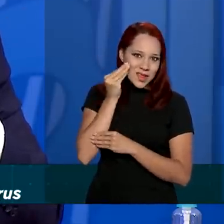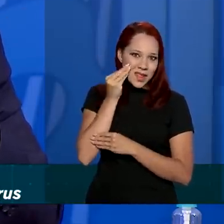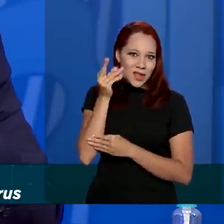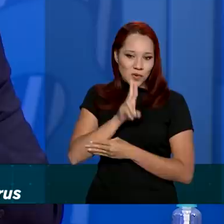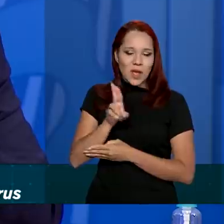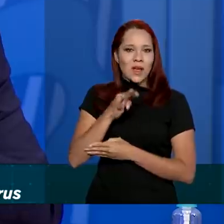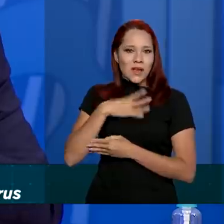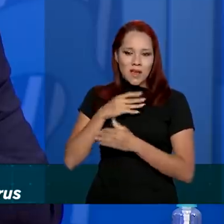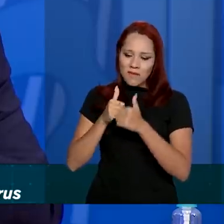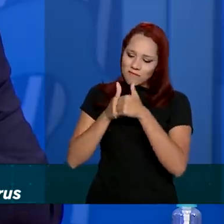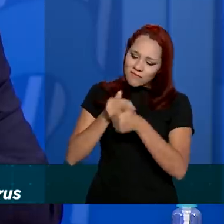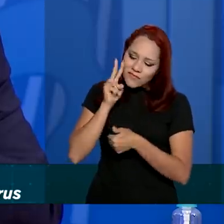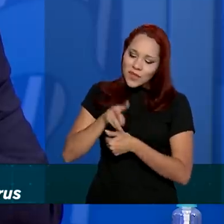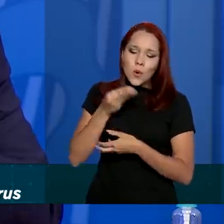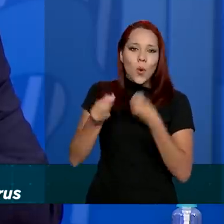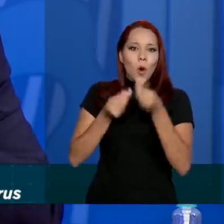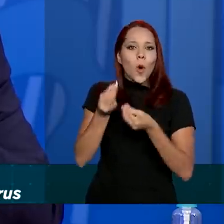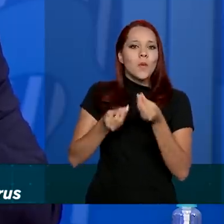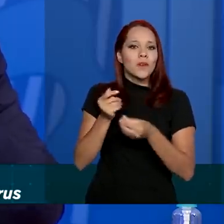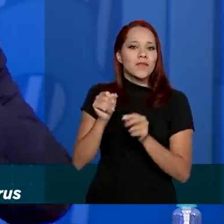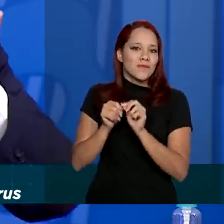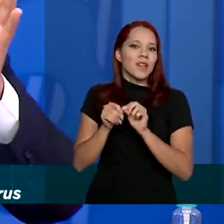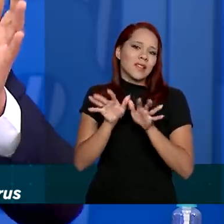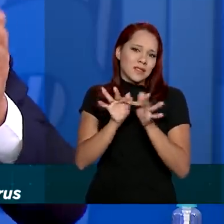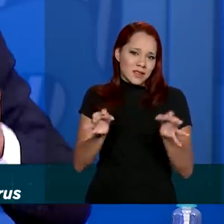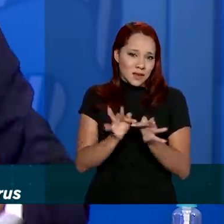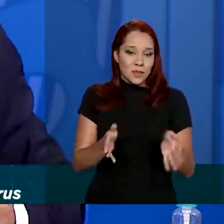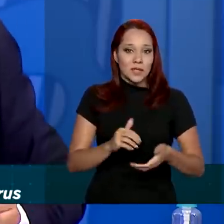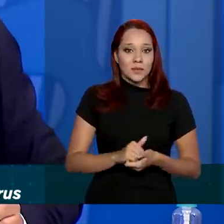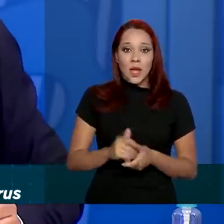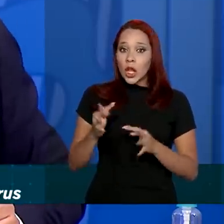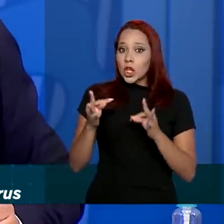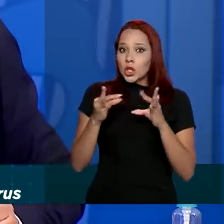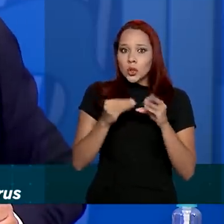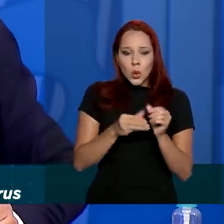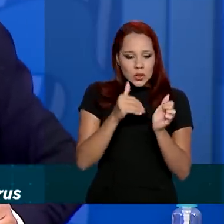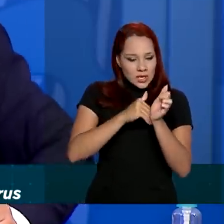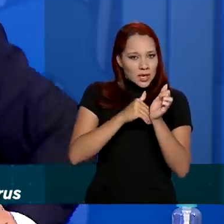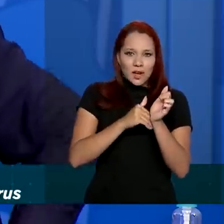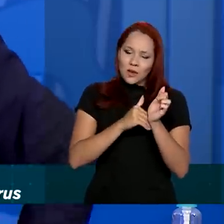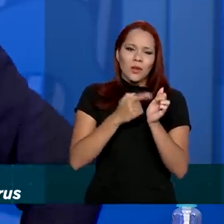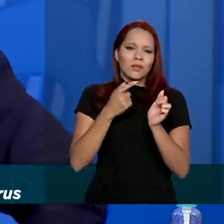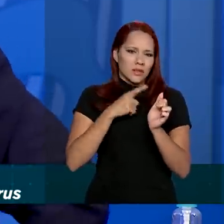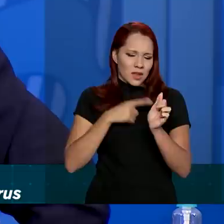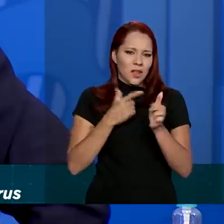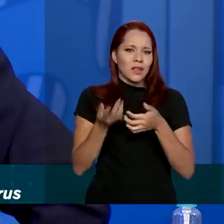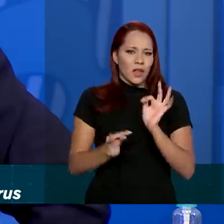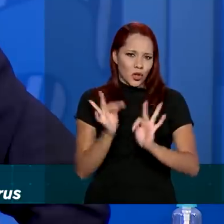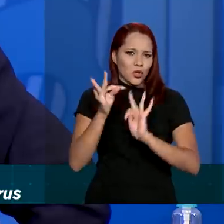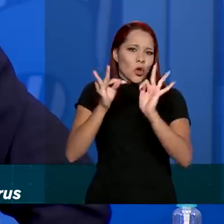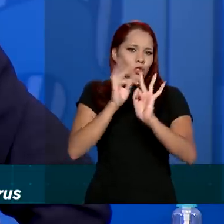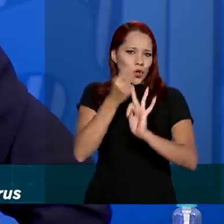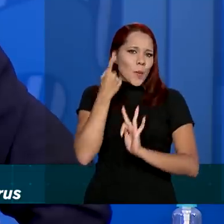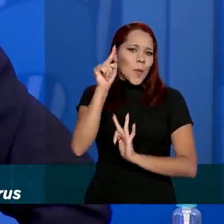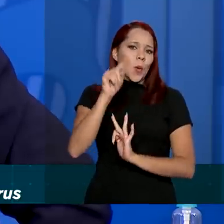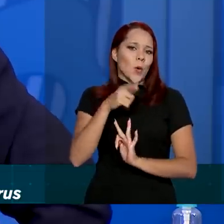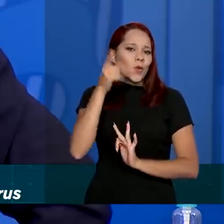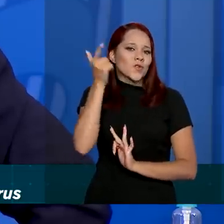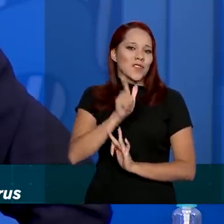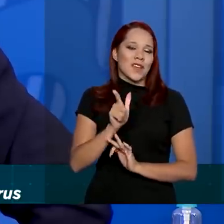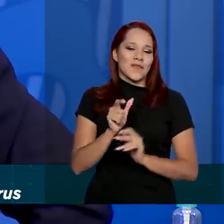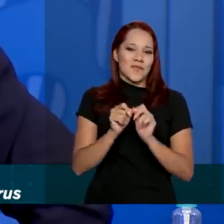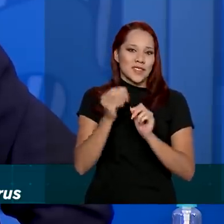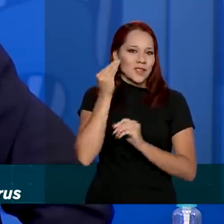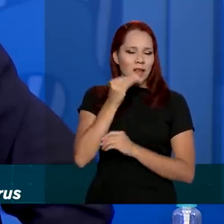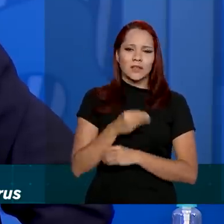eu acompanhei cada um deles fazendo, então, é muito simples, ou seja, todo o segredo disso está realmente na inteligência artificial que consegue fazer os testes, eu achei